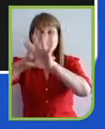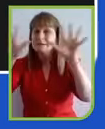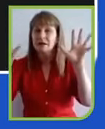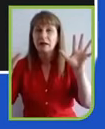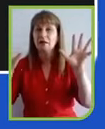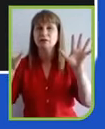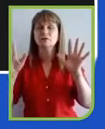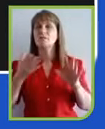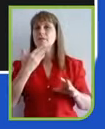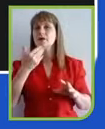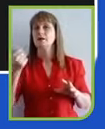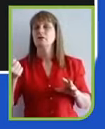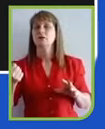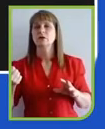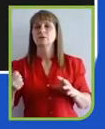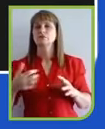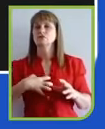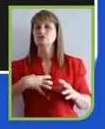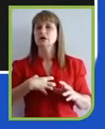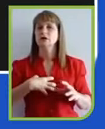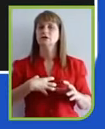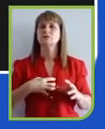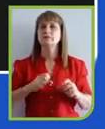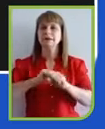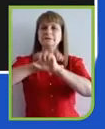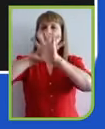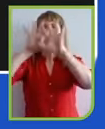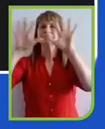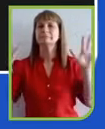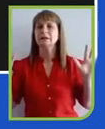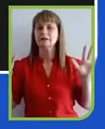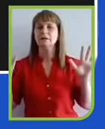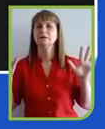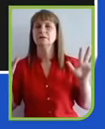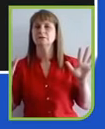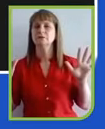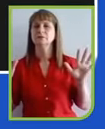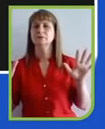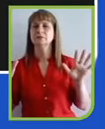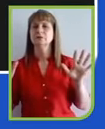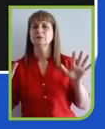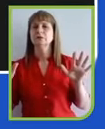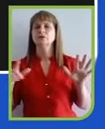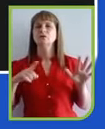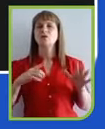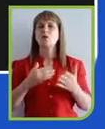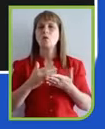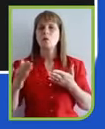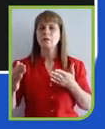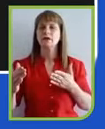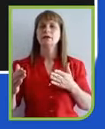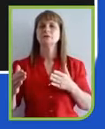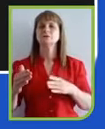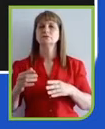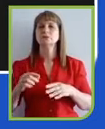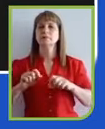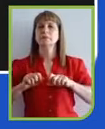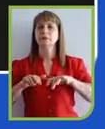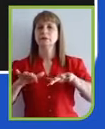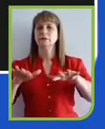do início da pandemia quando a gente teve um confronto de duas ideias de mundo,